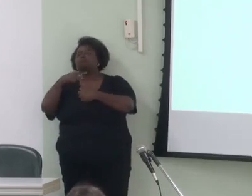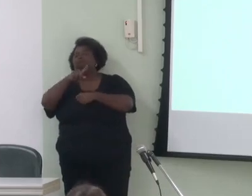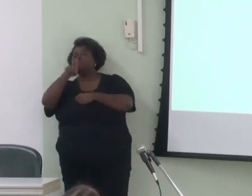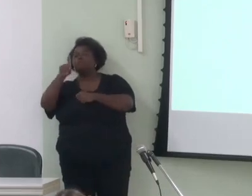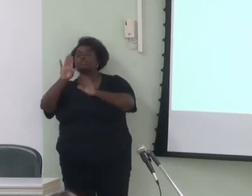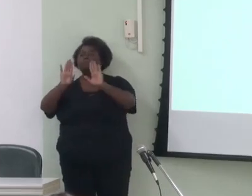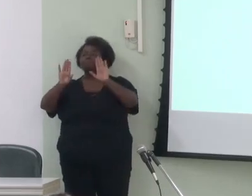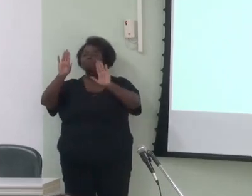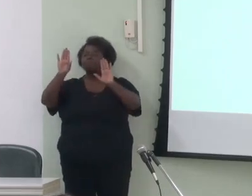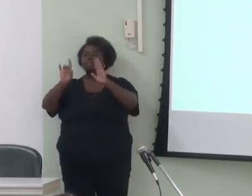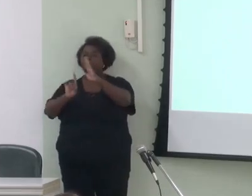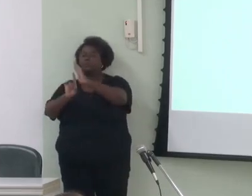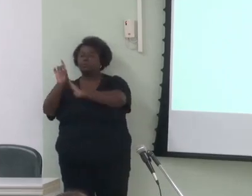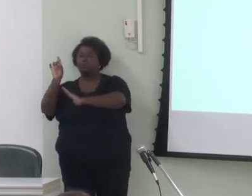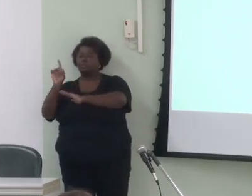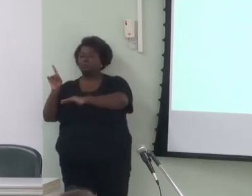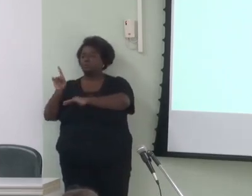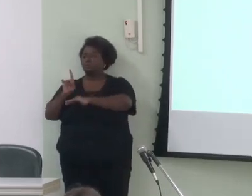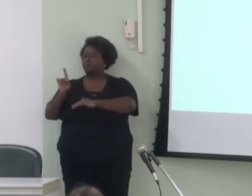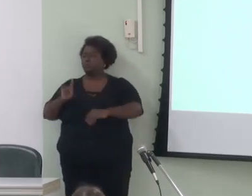pergunta para as professoras